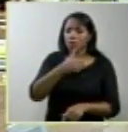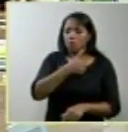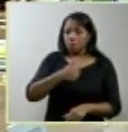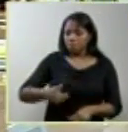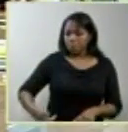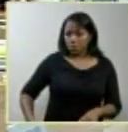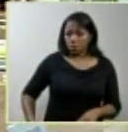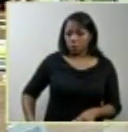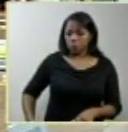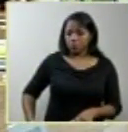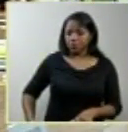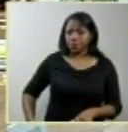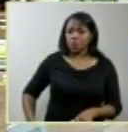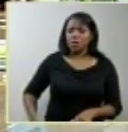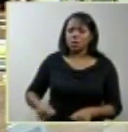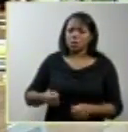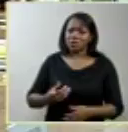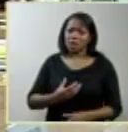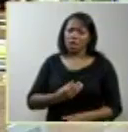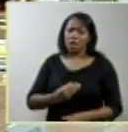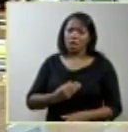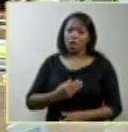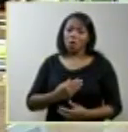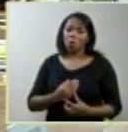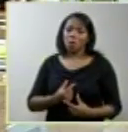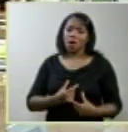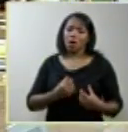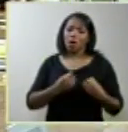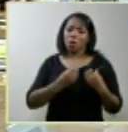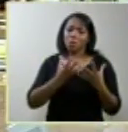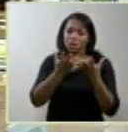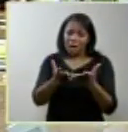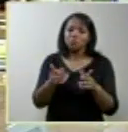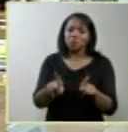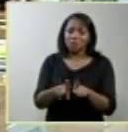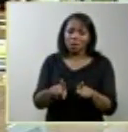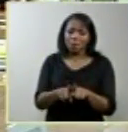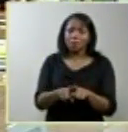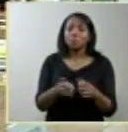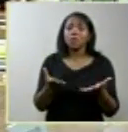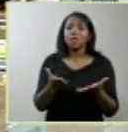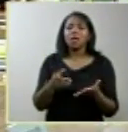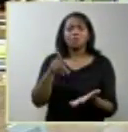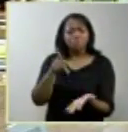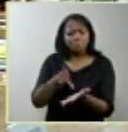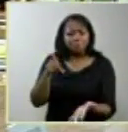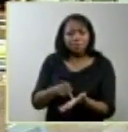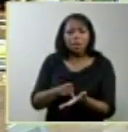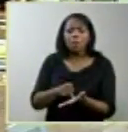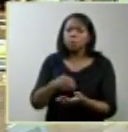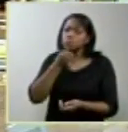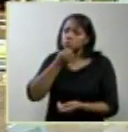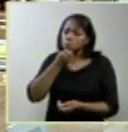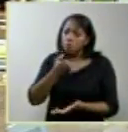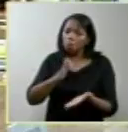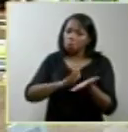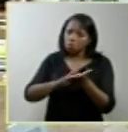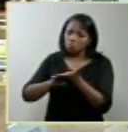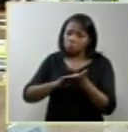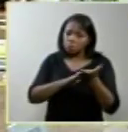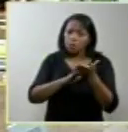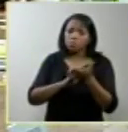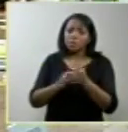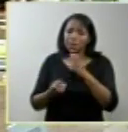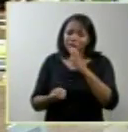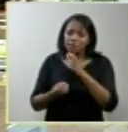verdadeiramente acho que essa é uma homenagem devida e merecida a vossa excelência que é de uma valia extraordinária a criação da